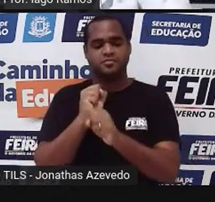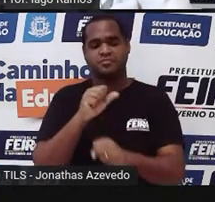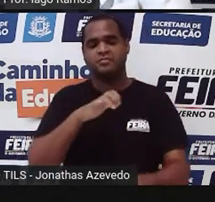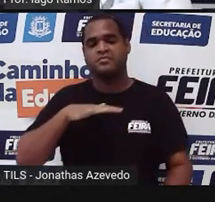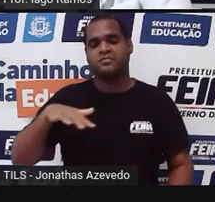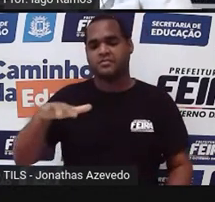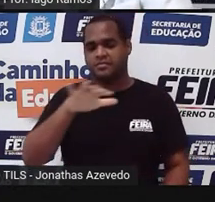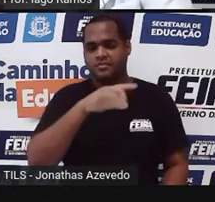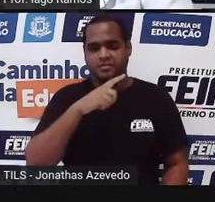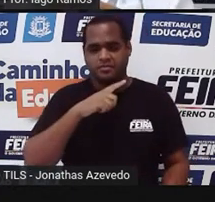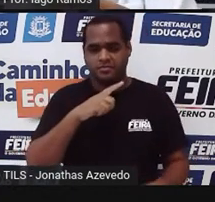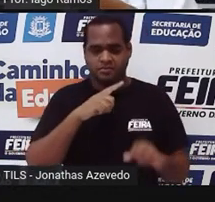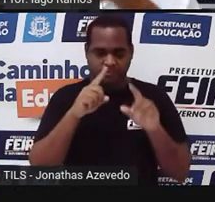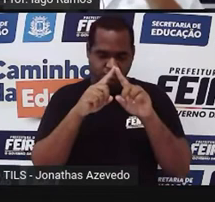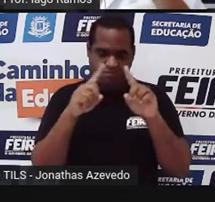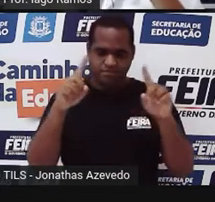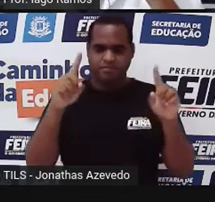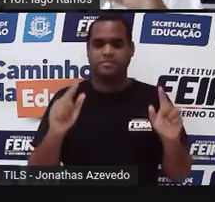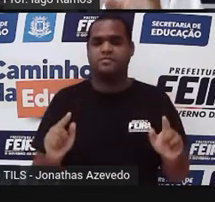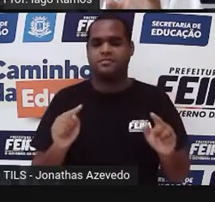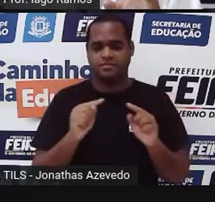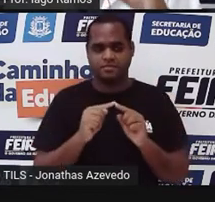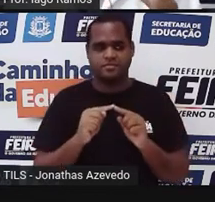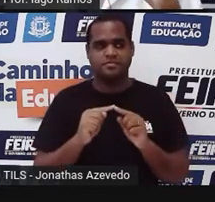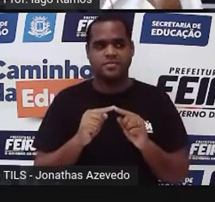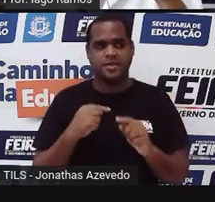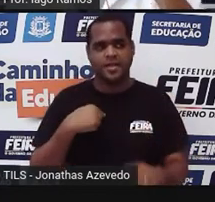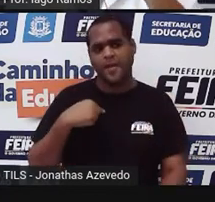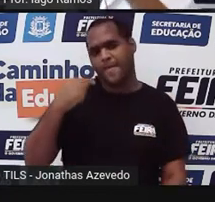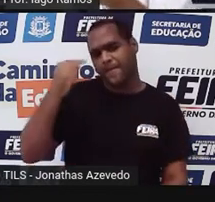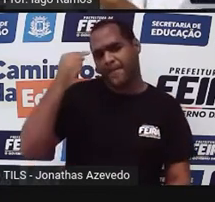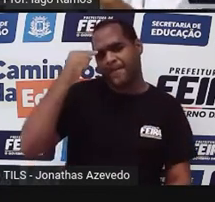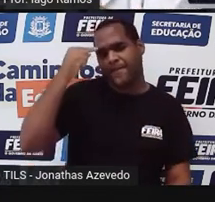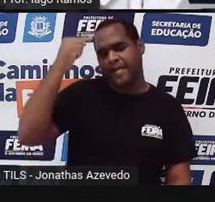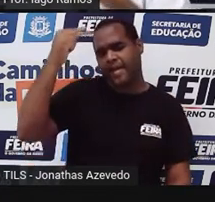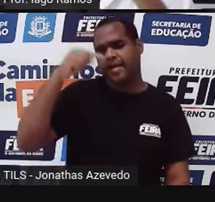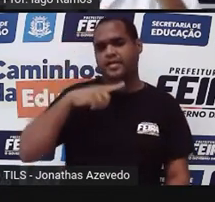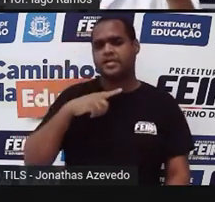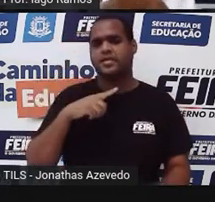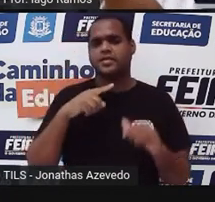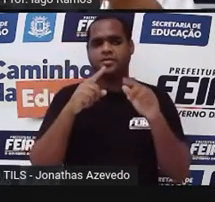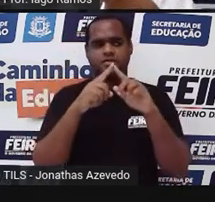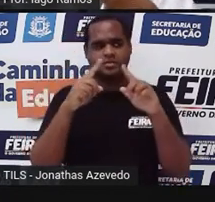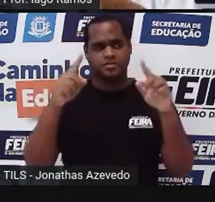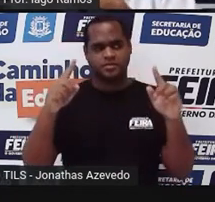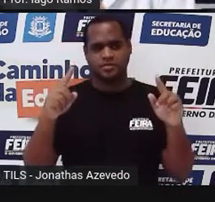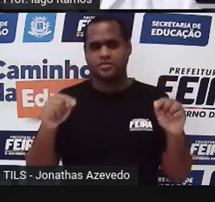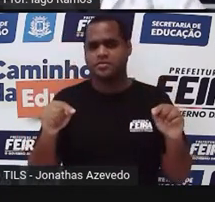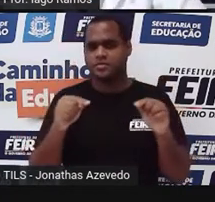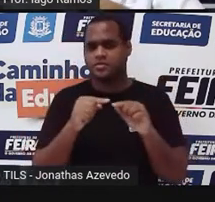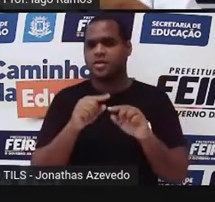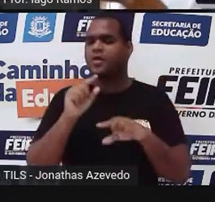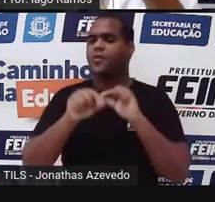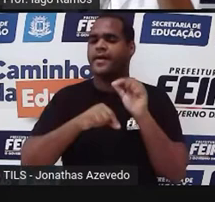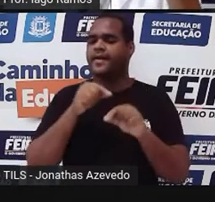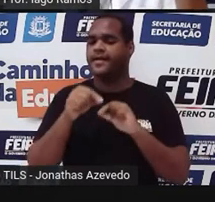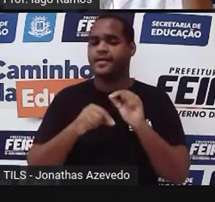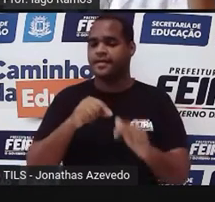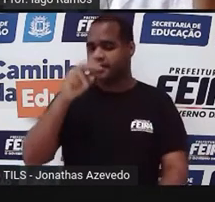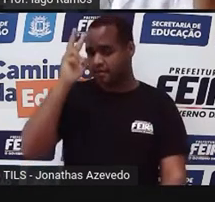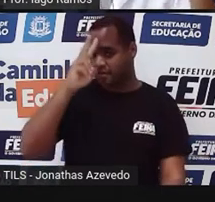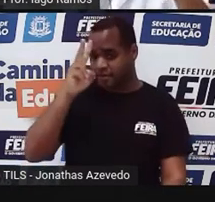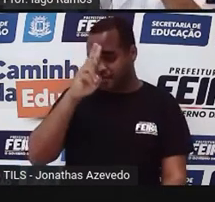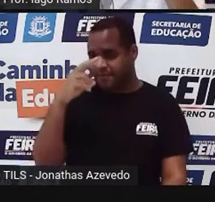retângulo. Vamos pensar no retângulo. Por que que eu tô pensando no retângulo? Por que que a vai pensar no retângulo? Lembra da